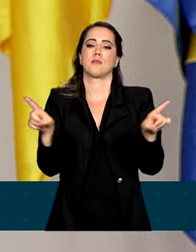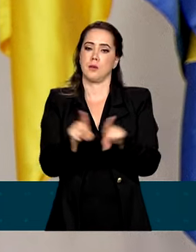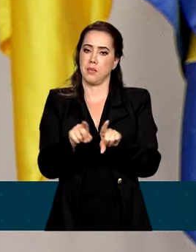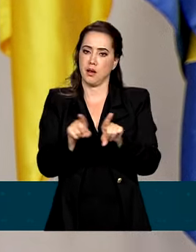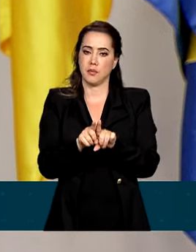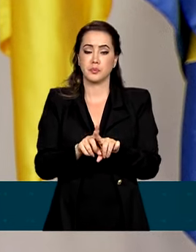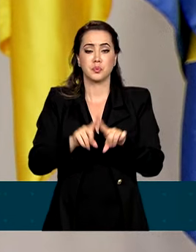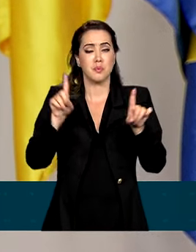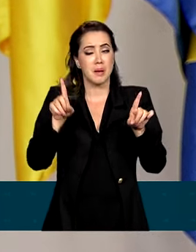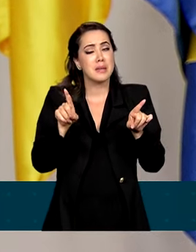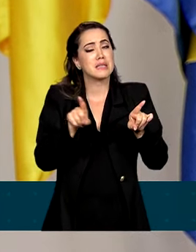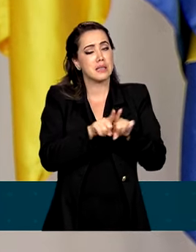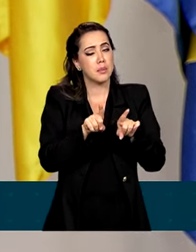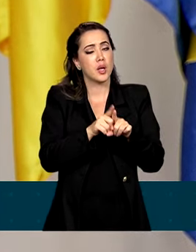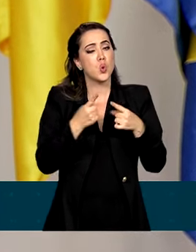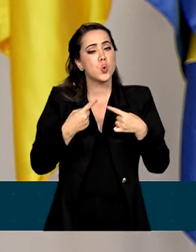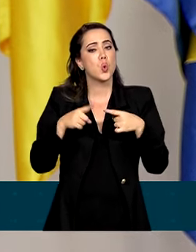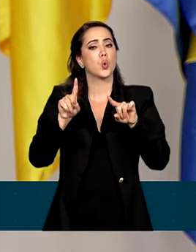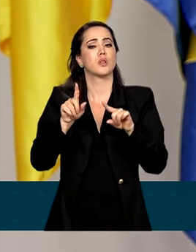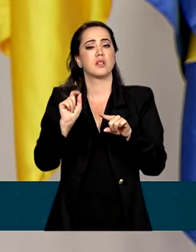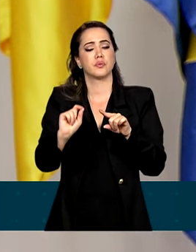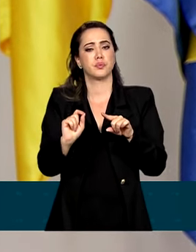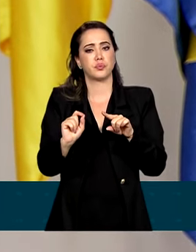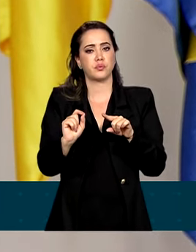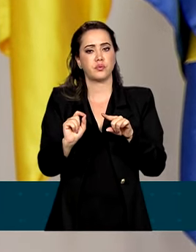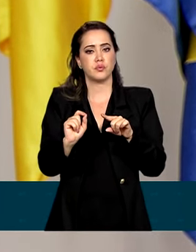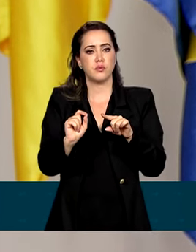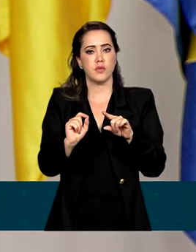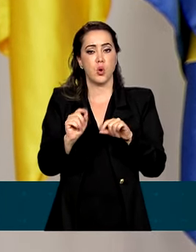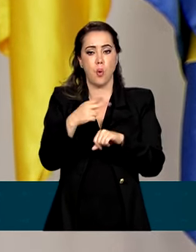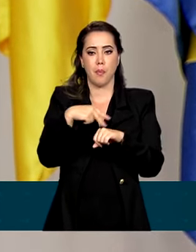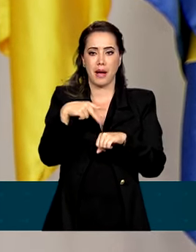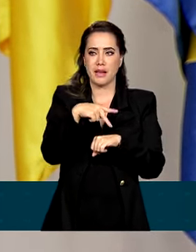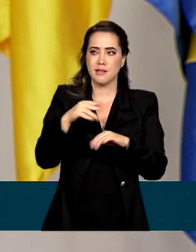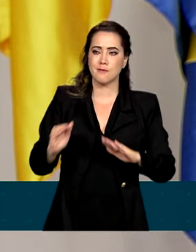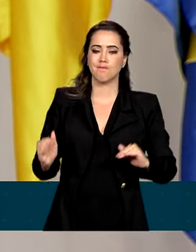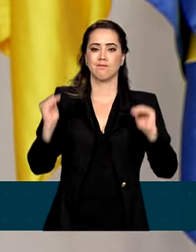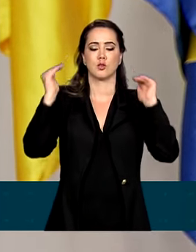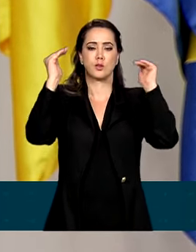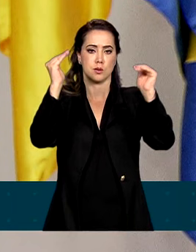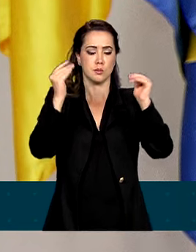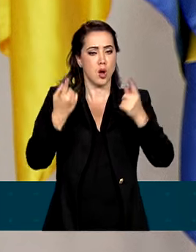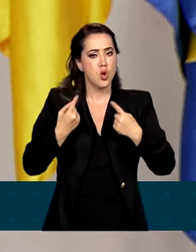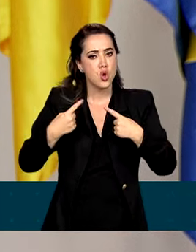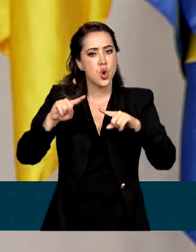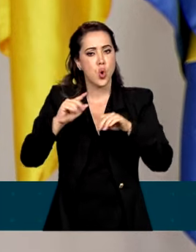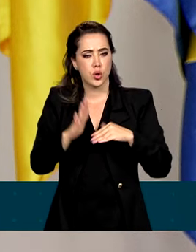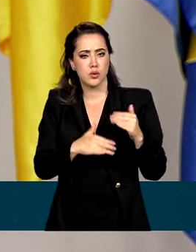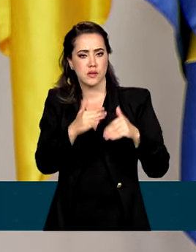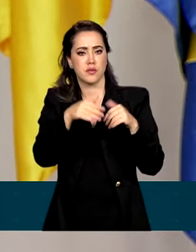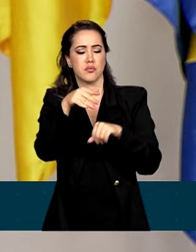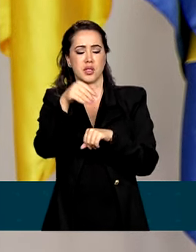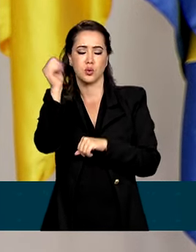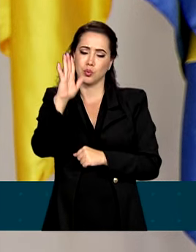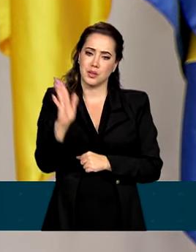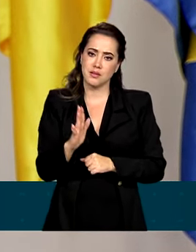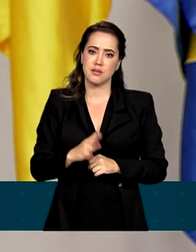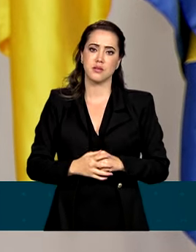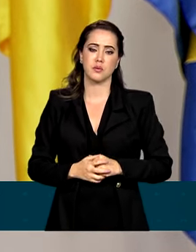mas foi um golpe também contra a soberania nacional, contra o desenvolvimento brasileiro.